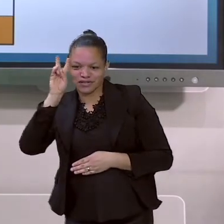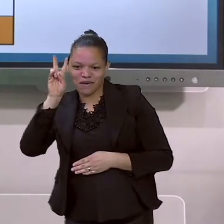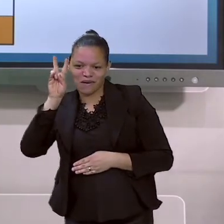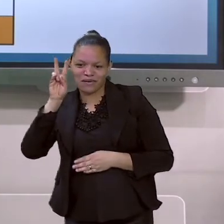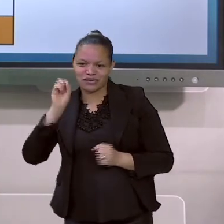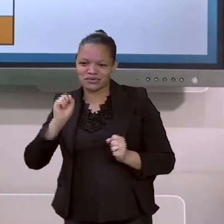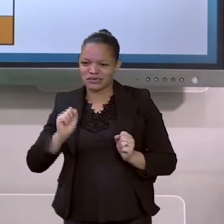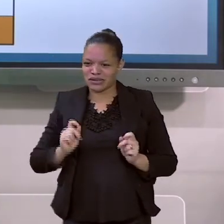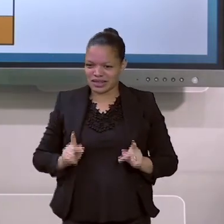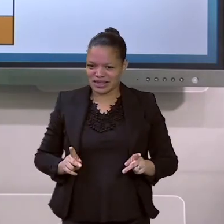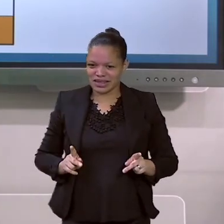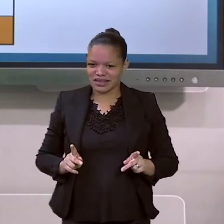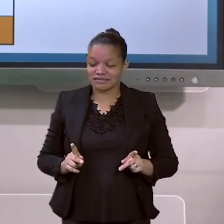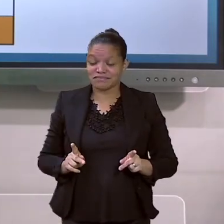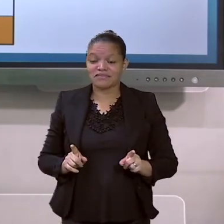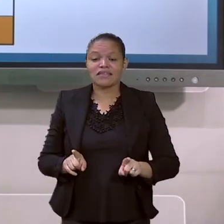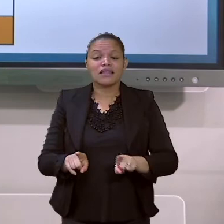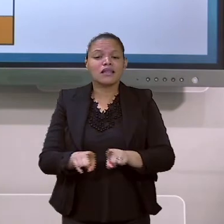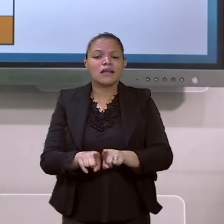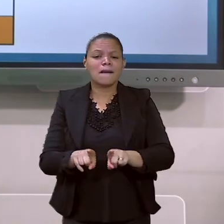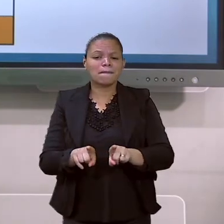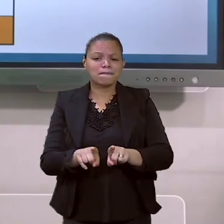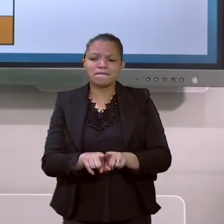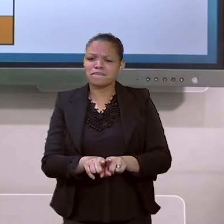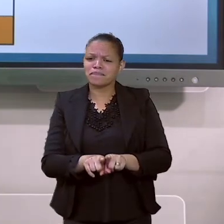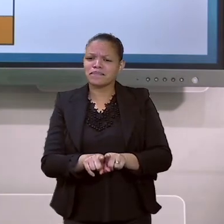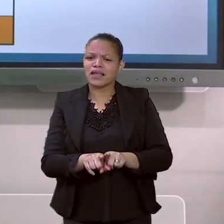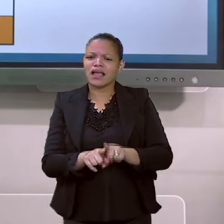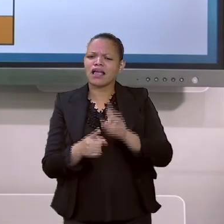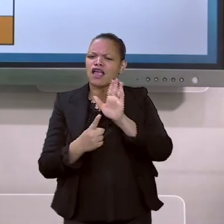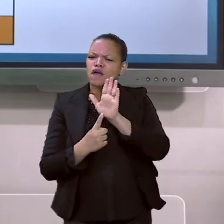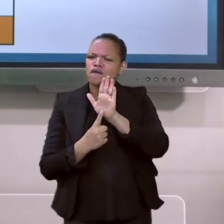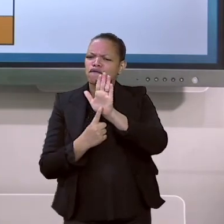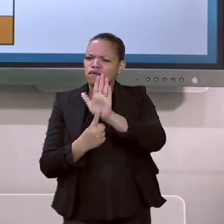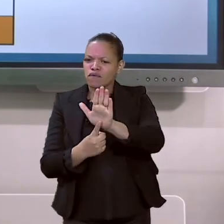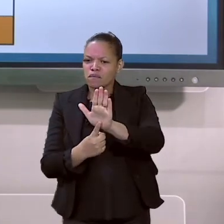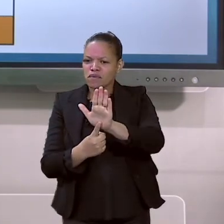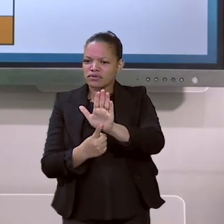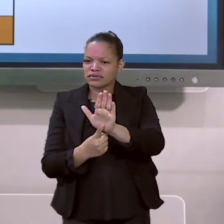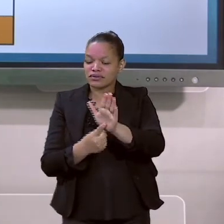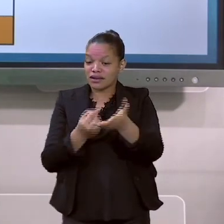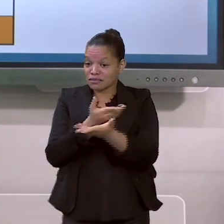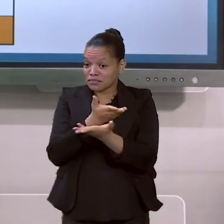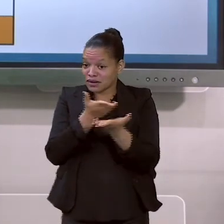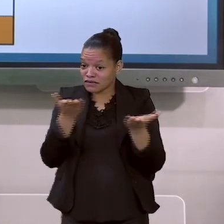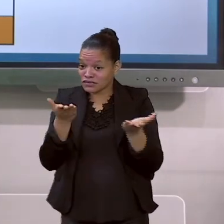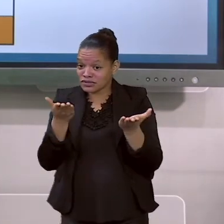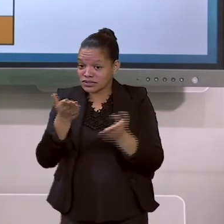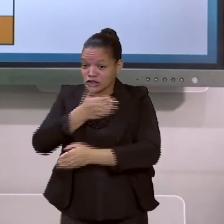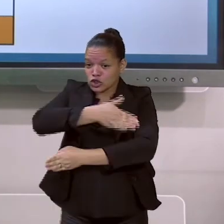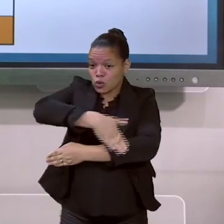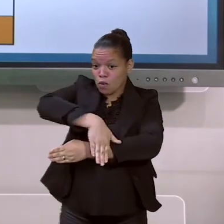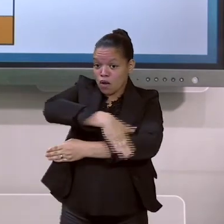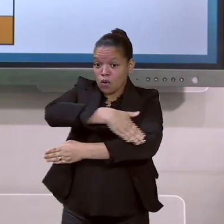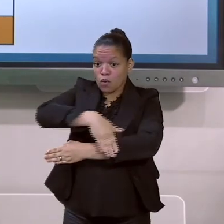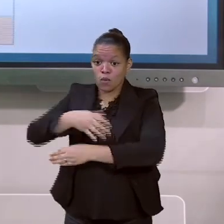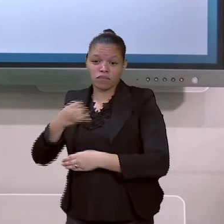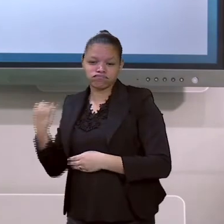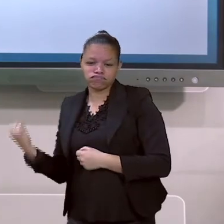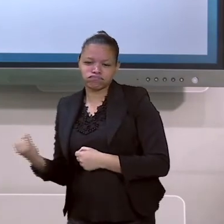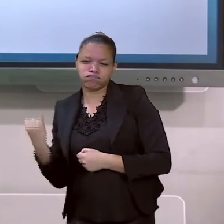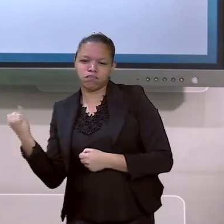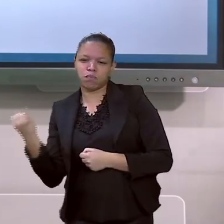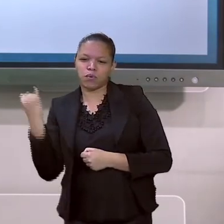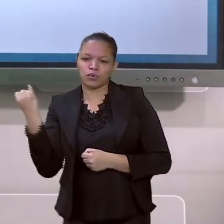contar uma história também, há uma rua muito importante em nossa cidade que eu vou apresentar pra vocês agora.